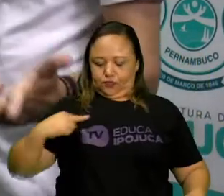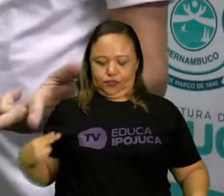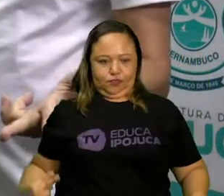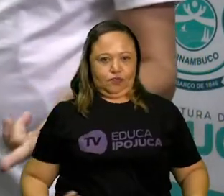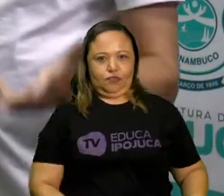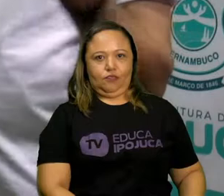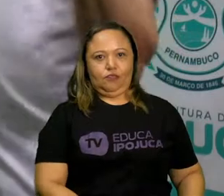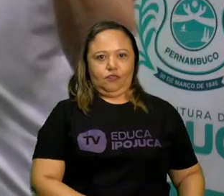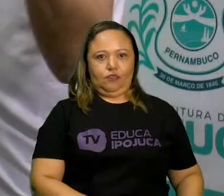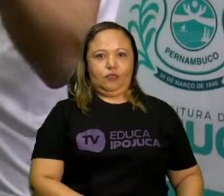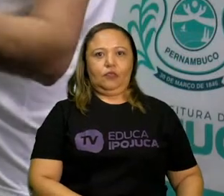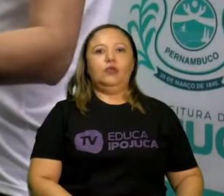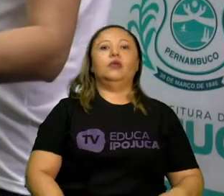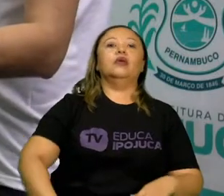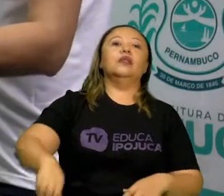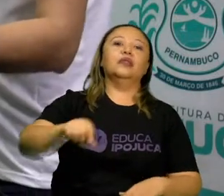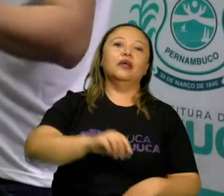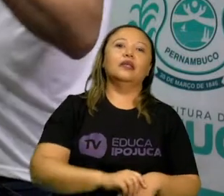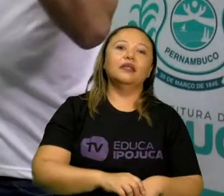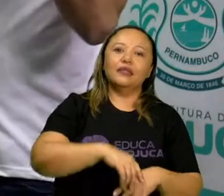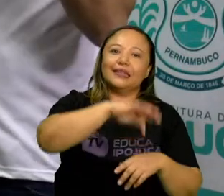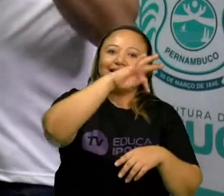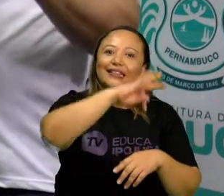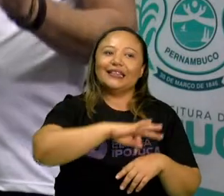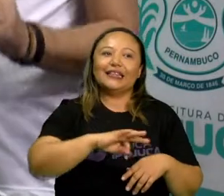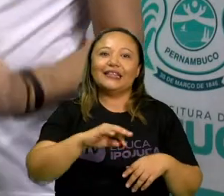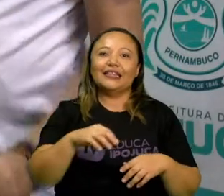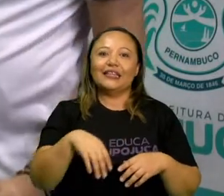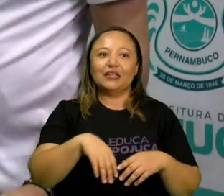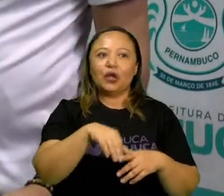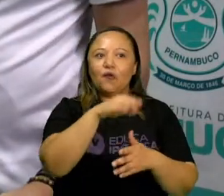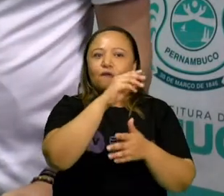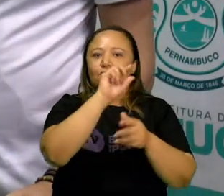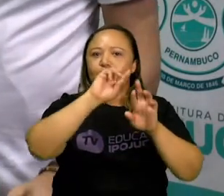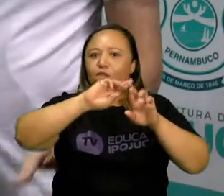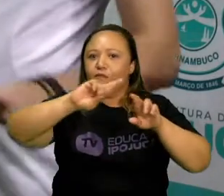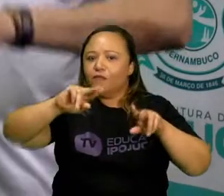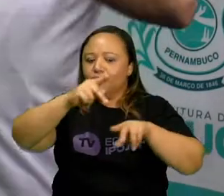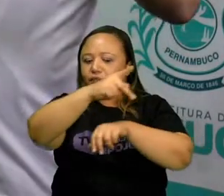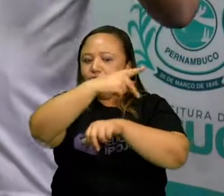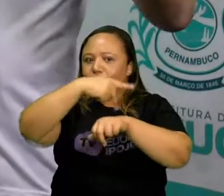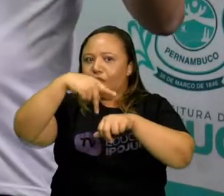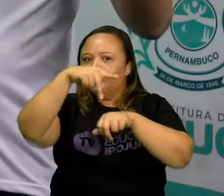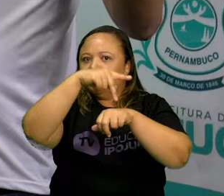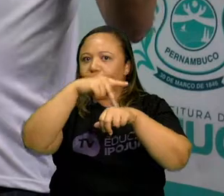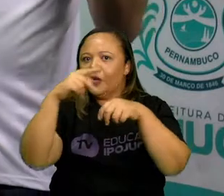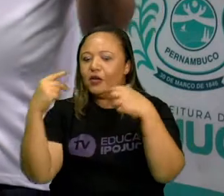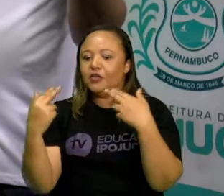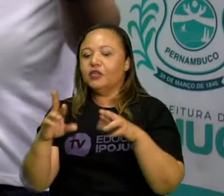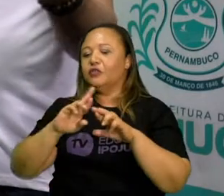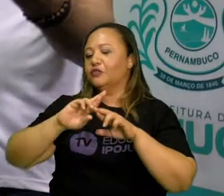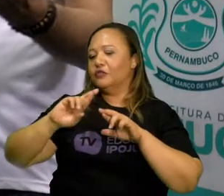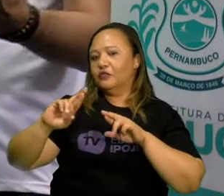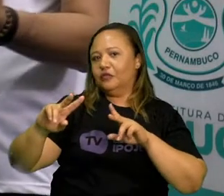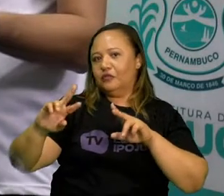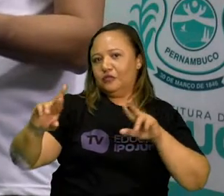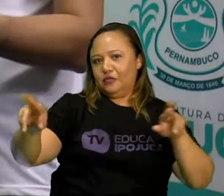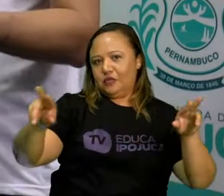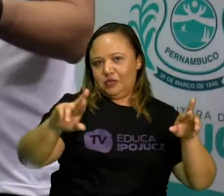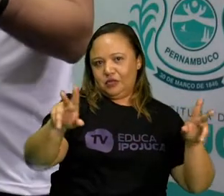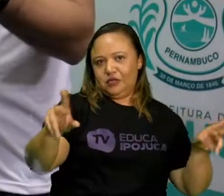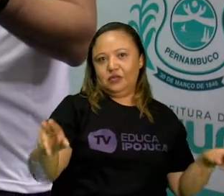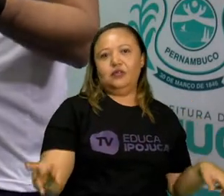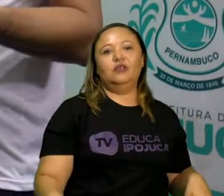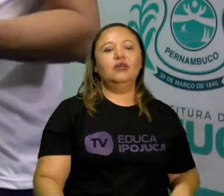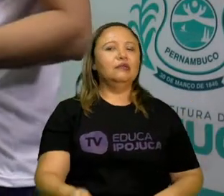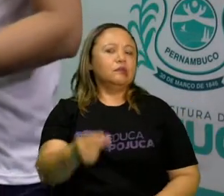Malásia, Tailândia e Camboja. Nesses lugares que o teatro de sombras surgiu,